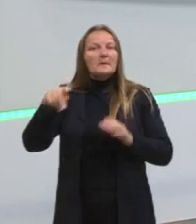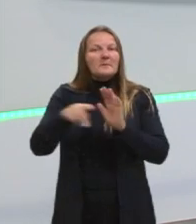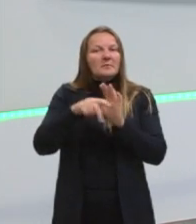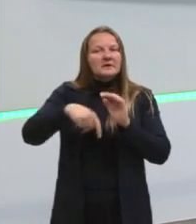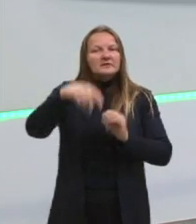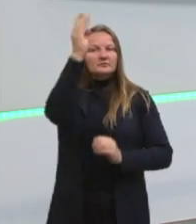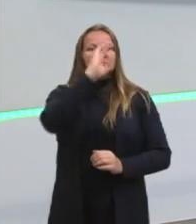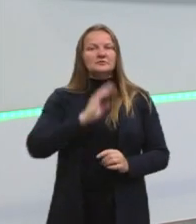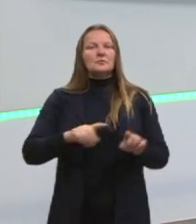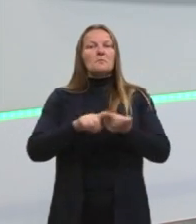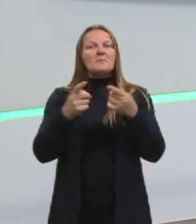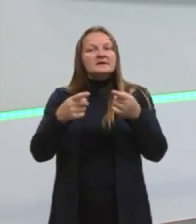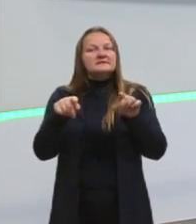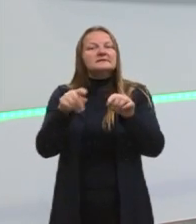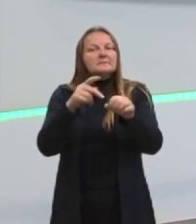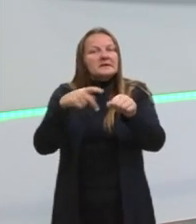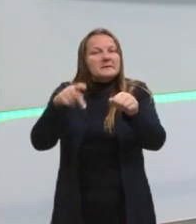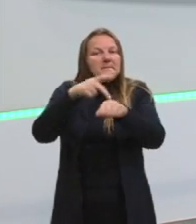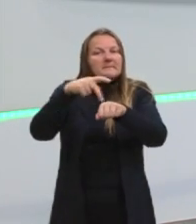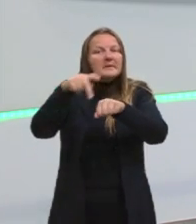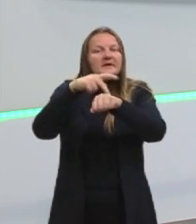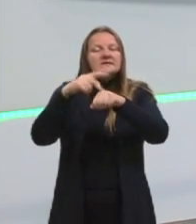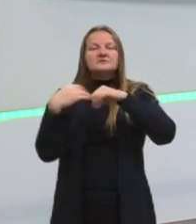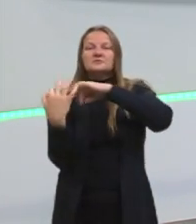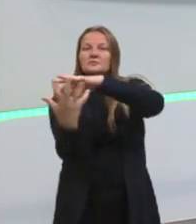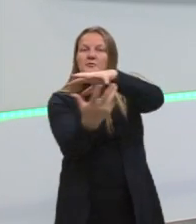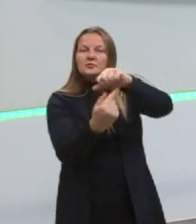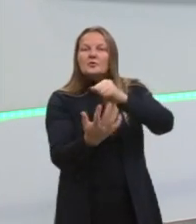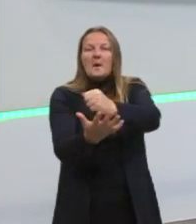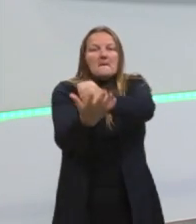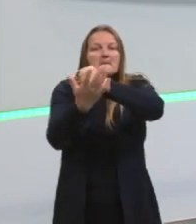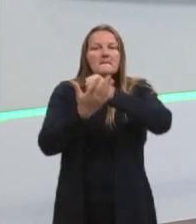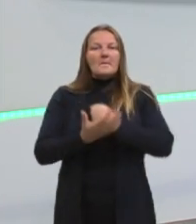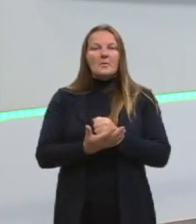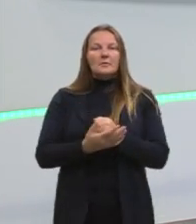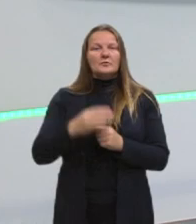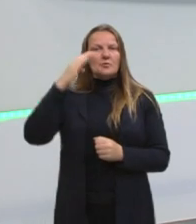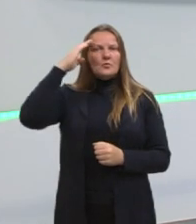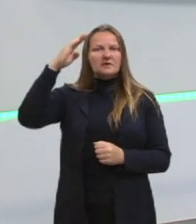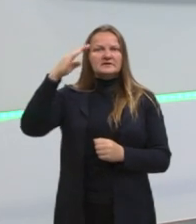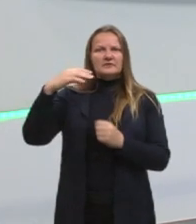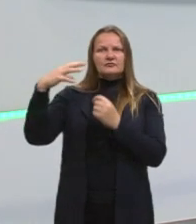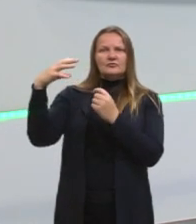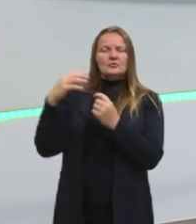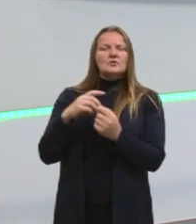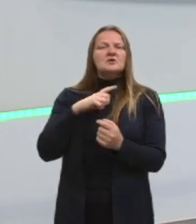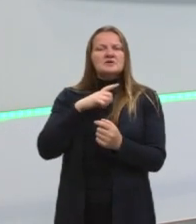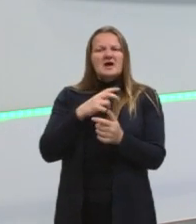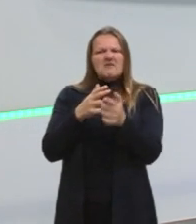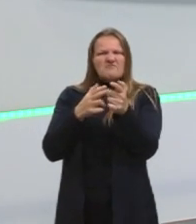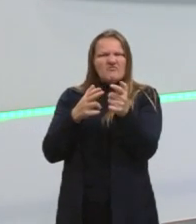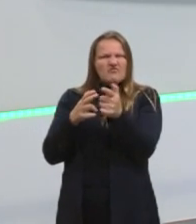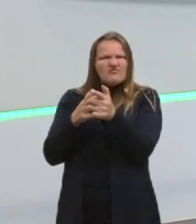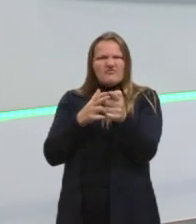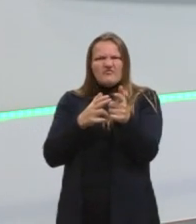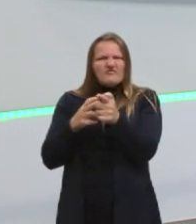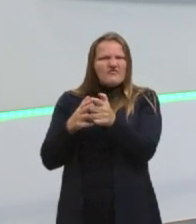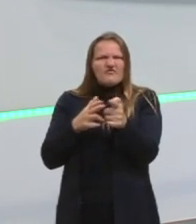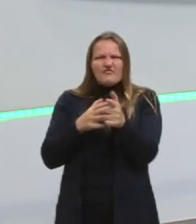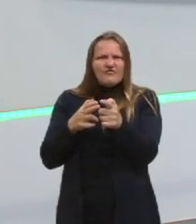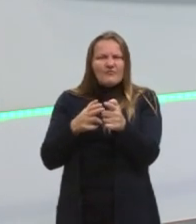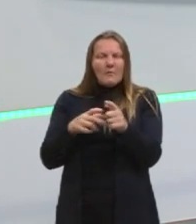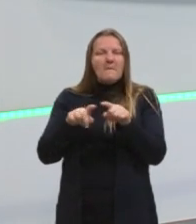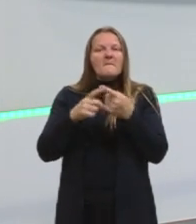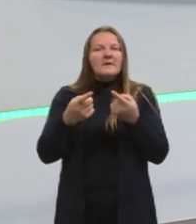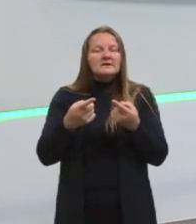Brasil, mas de outros lugares do mundo também. O exército ia bombardear o Palácio do Piratini, mas daí, a base